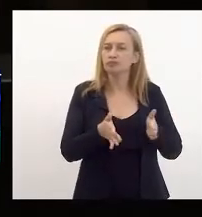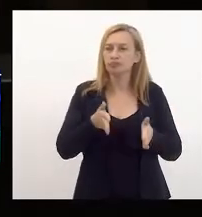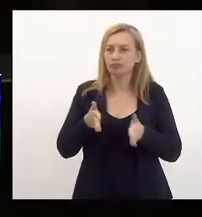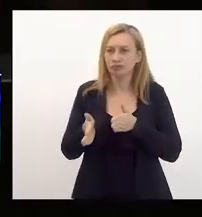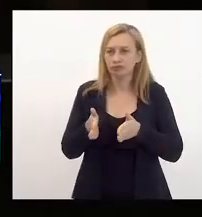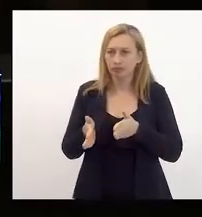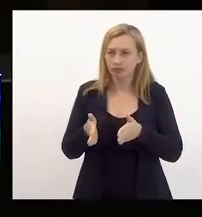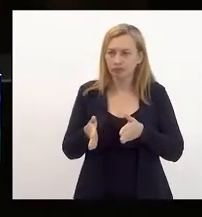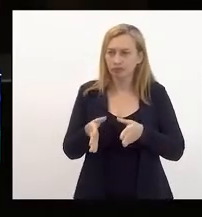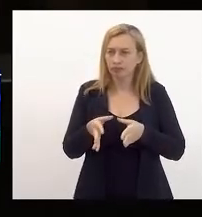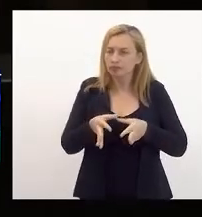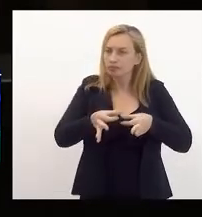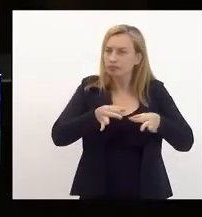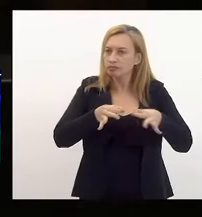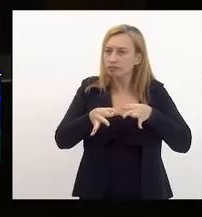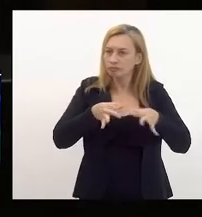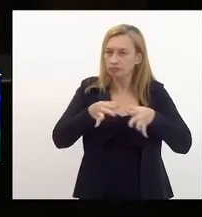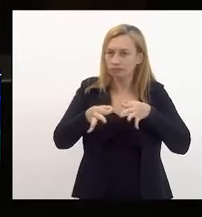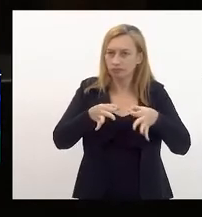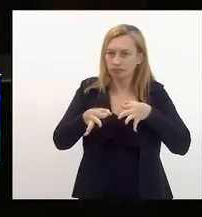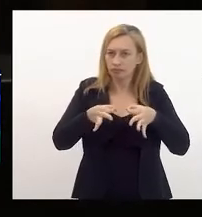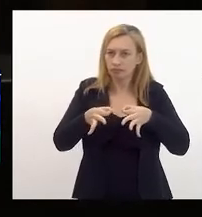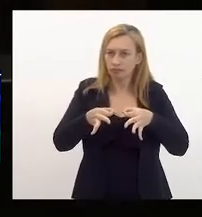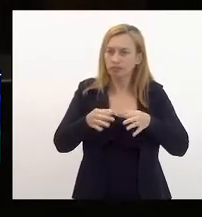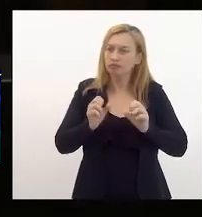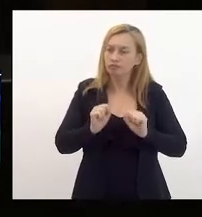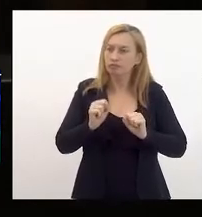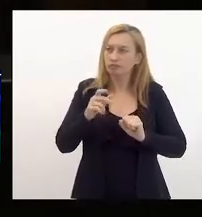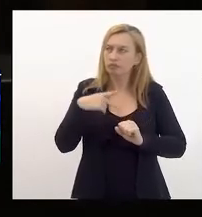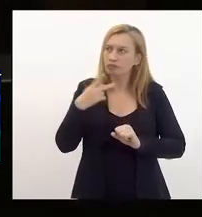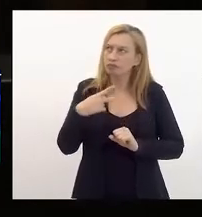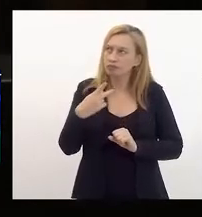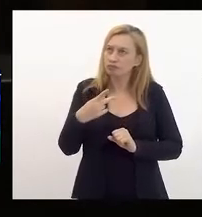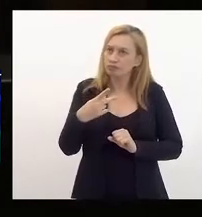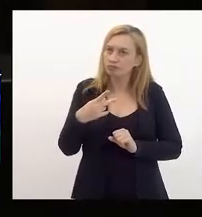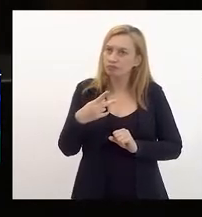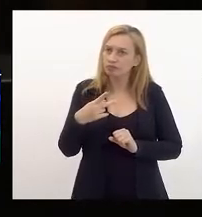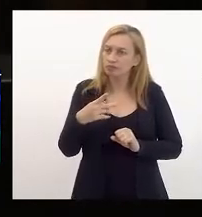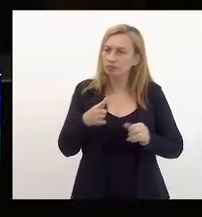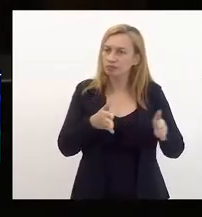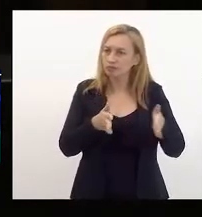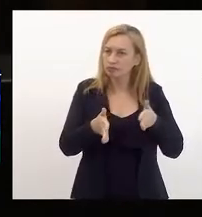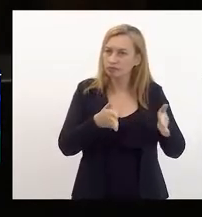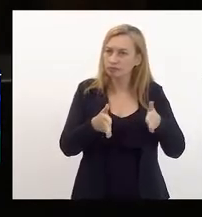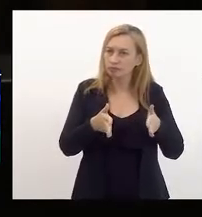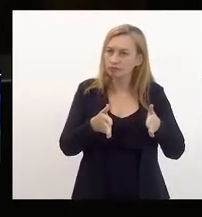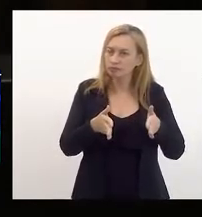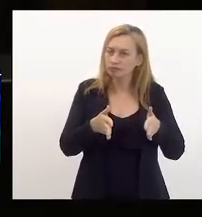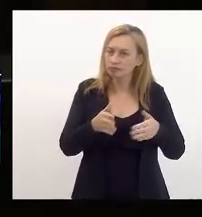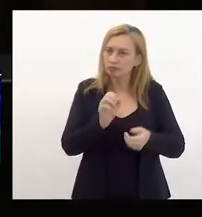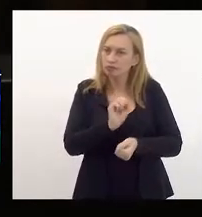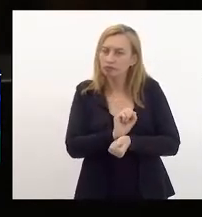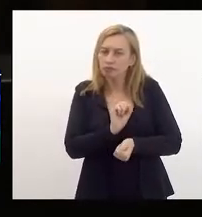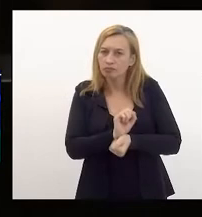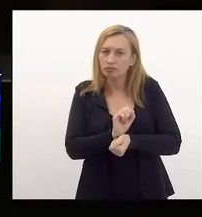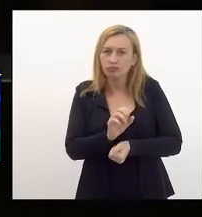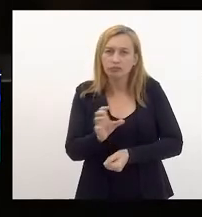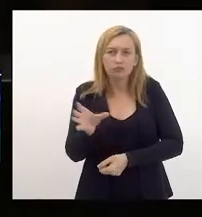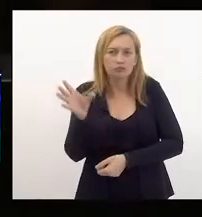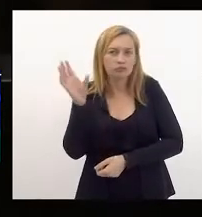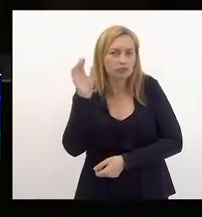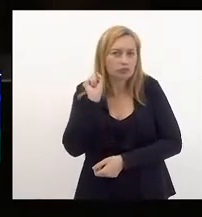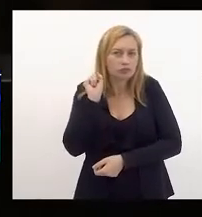de preparação, que nós chamamos, por exemplo, as fases da escuta, onde você